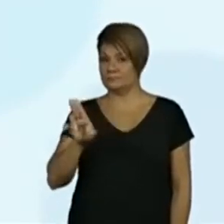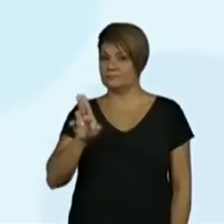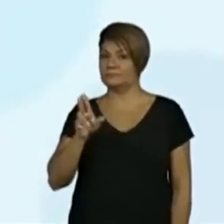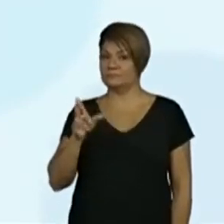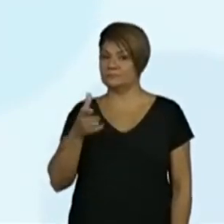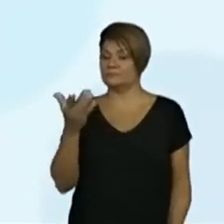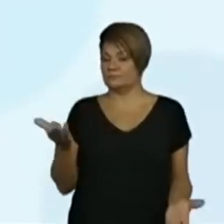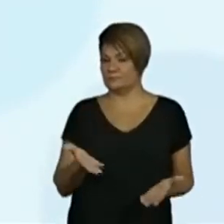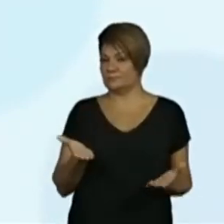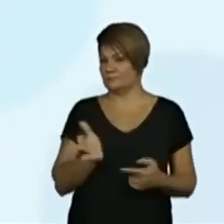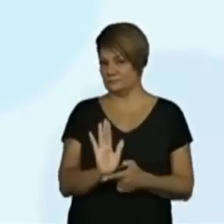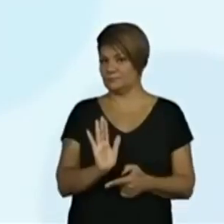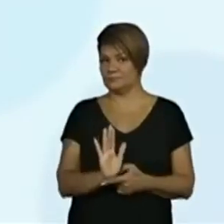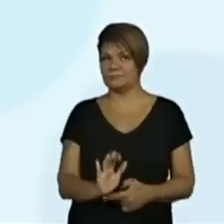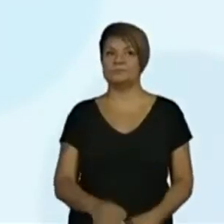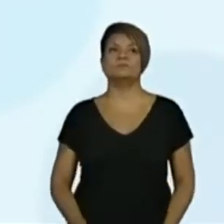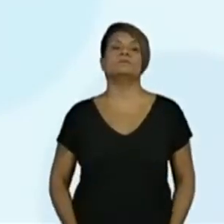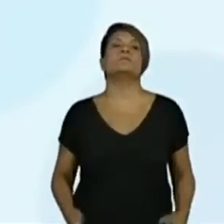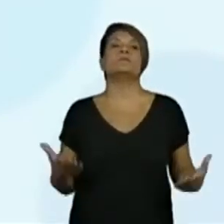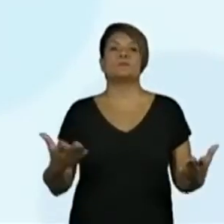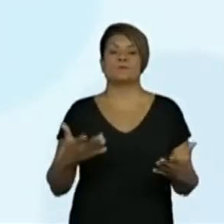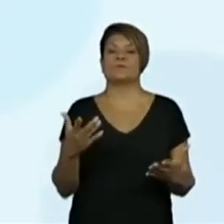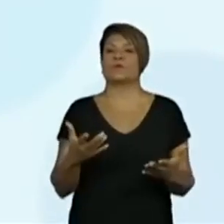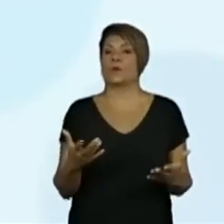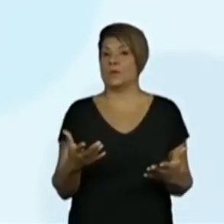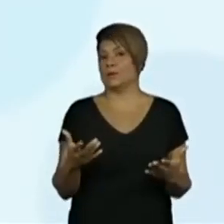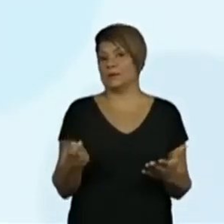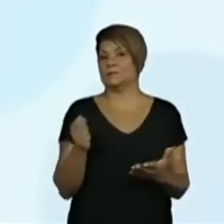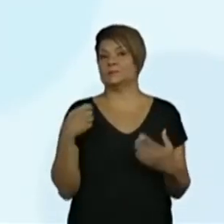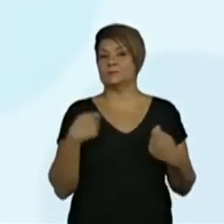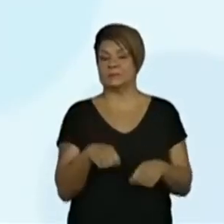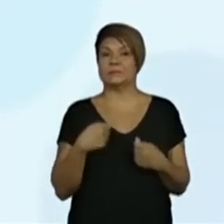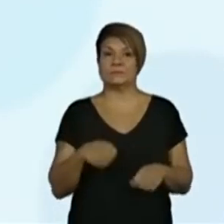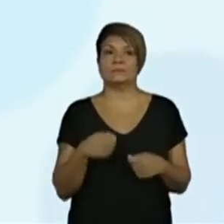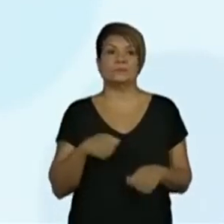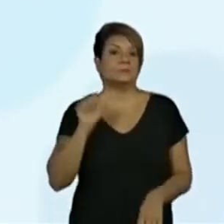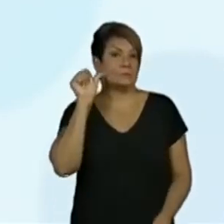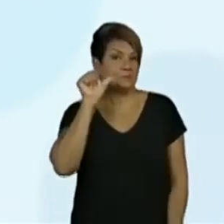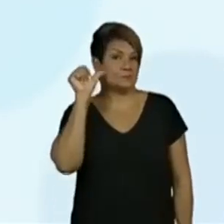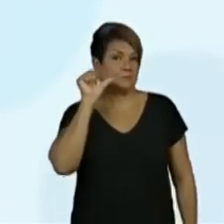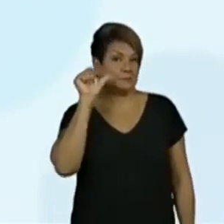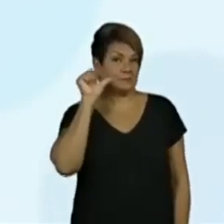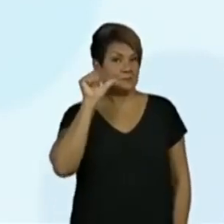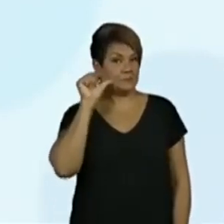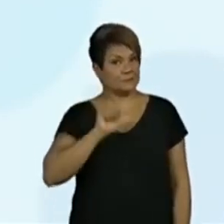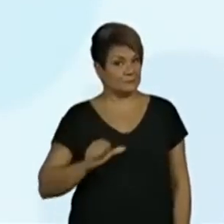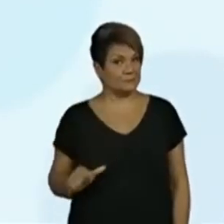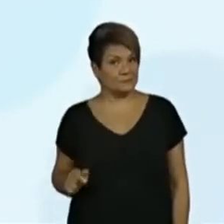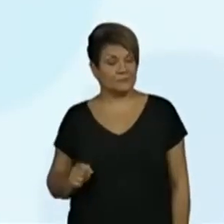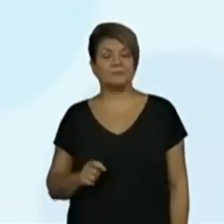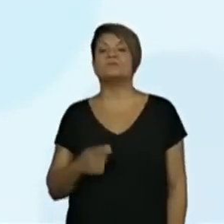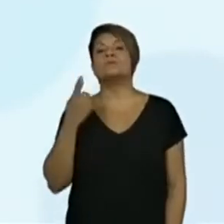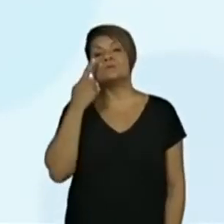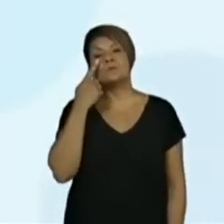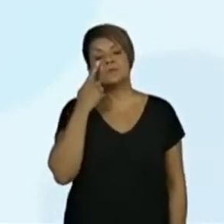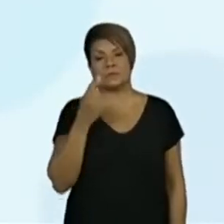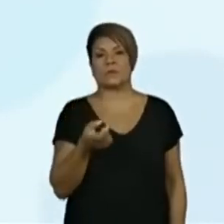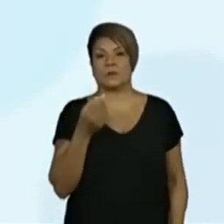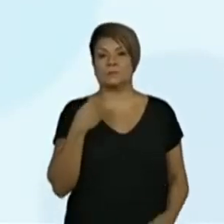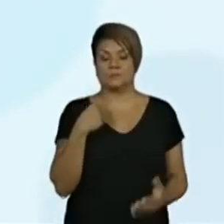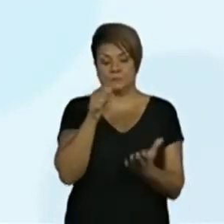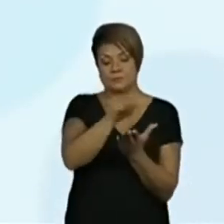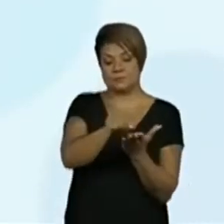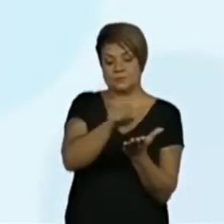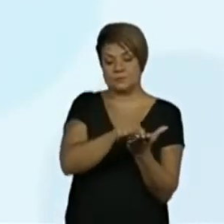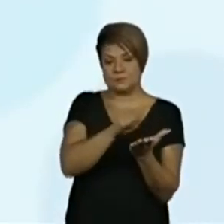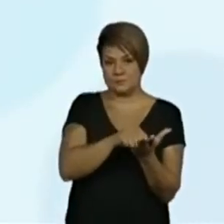Agora a gente precisa fazer a escrita e confere. Tem a letra U. Vê se quando você tentou escrever, por isso que a gente pediu o caderno.